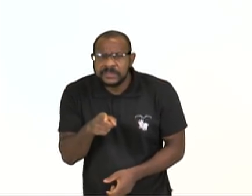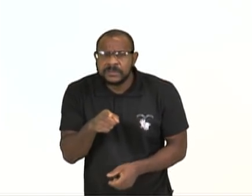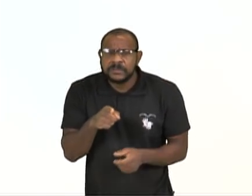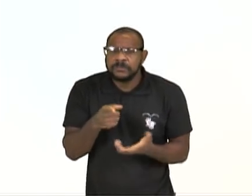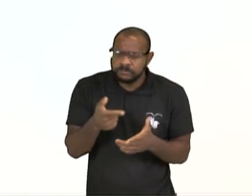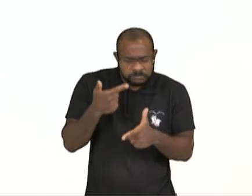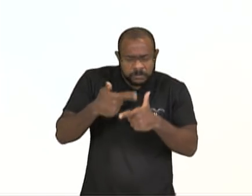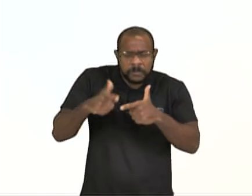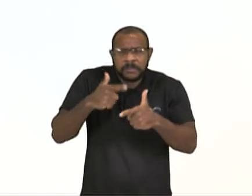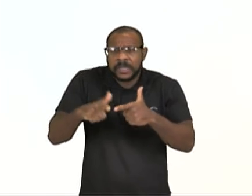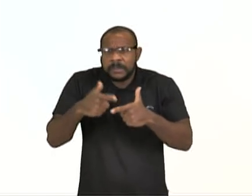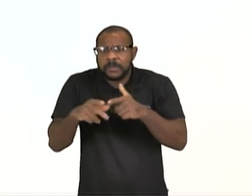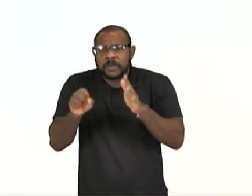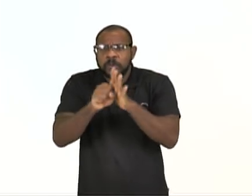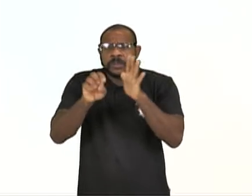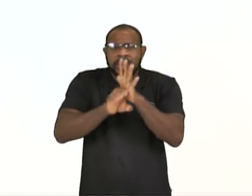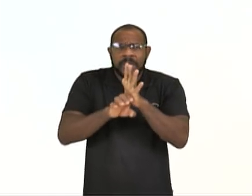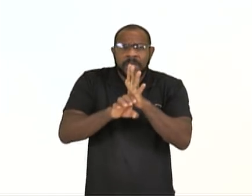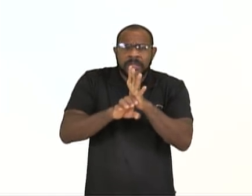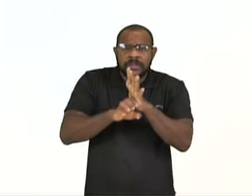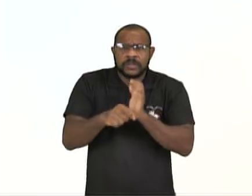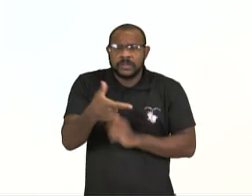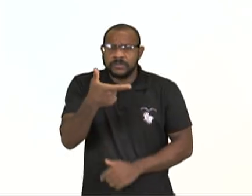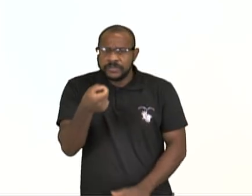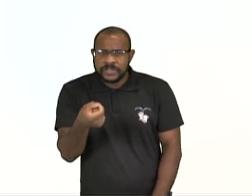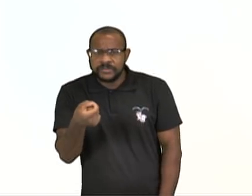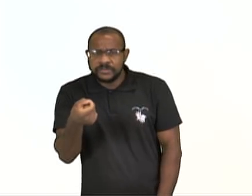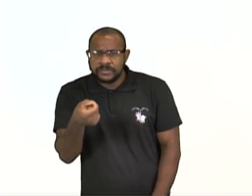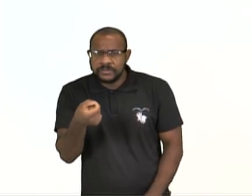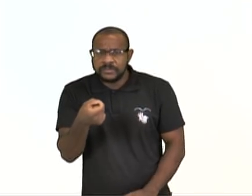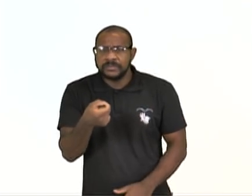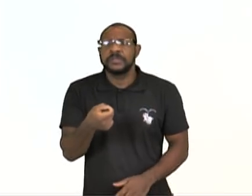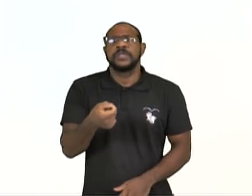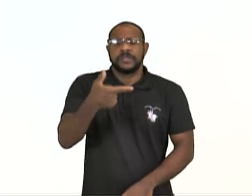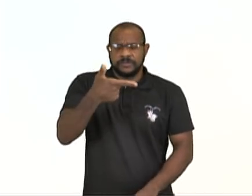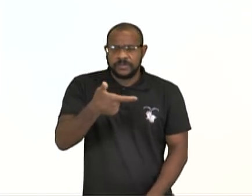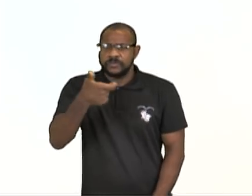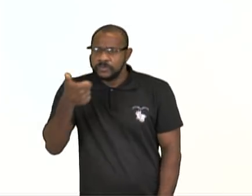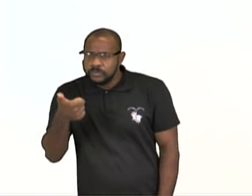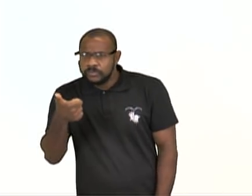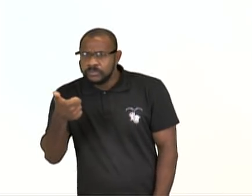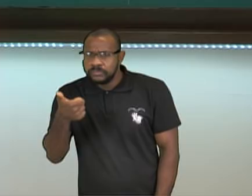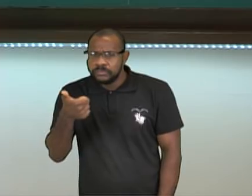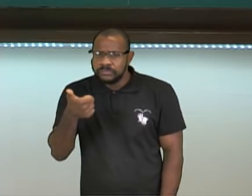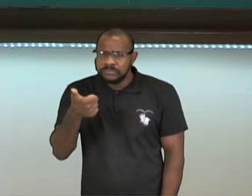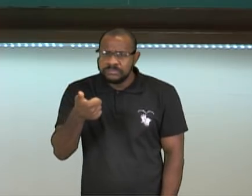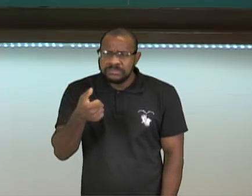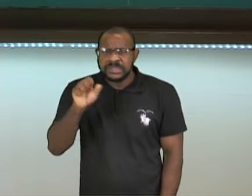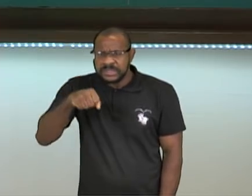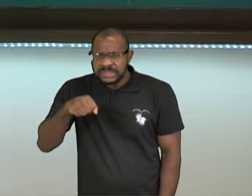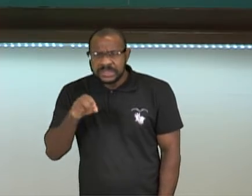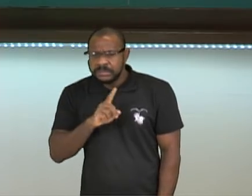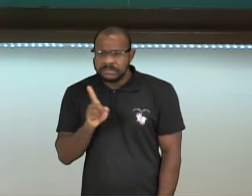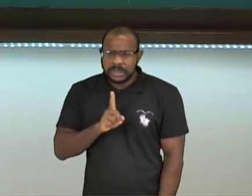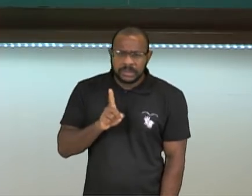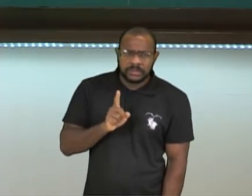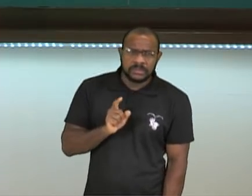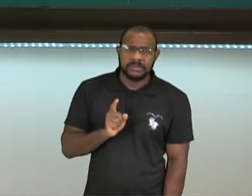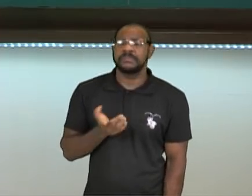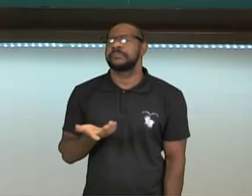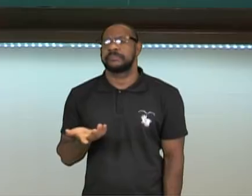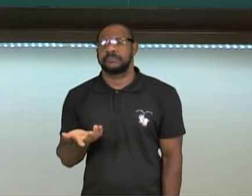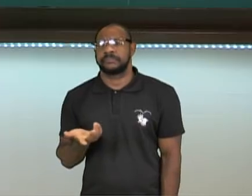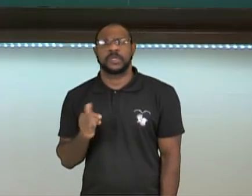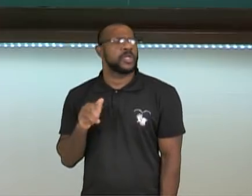sobre os conflitos no século XX e no século XXI? Sim ou não? Ah,